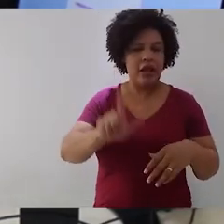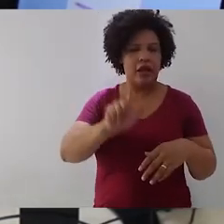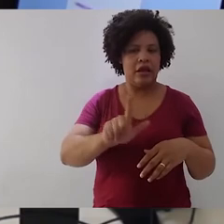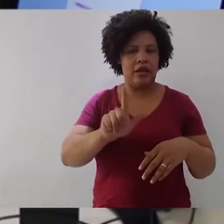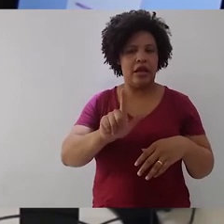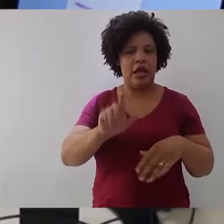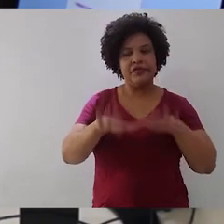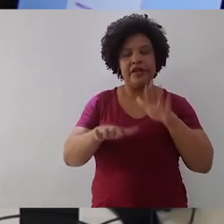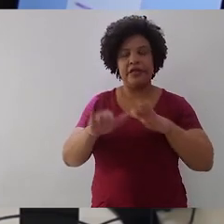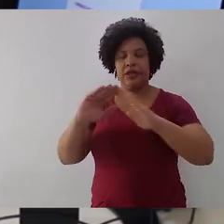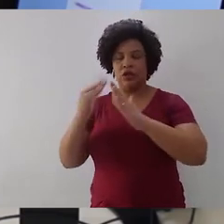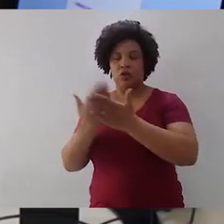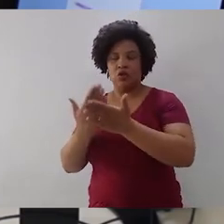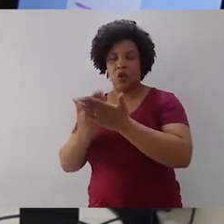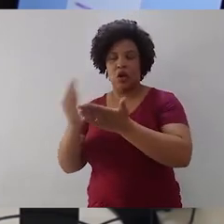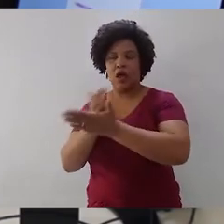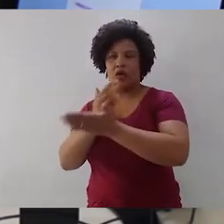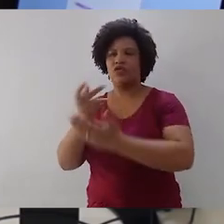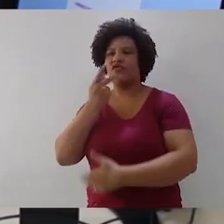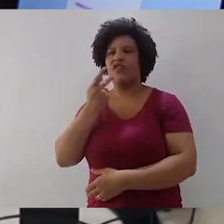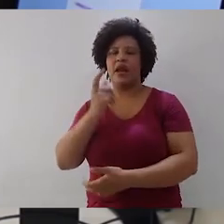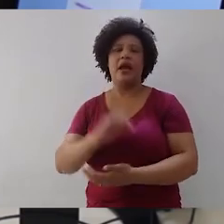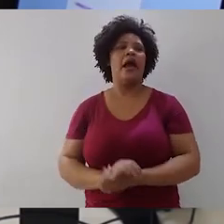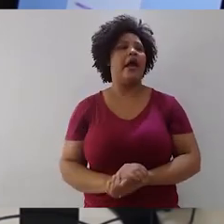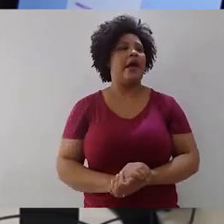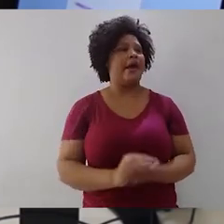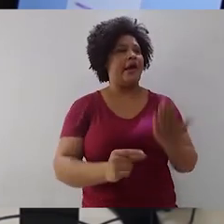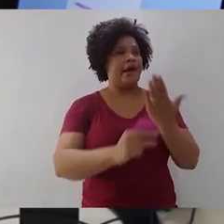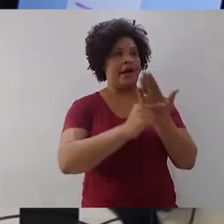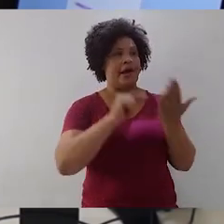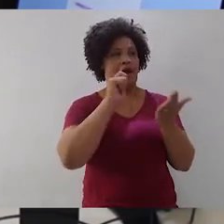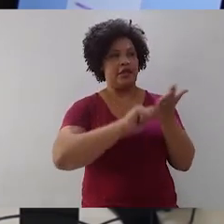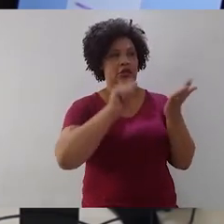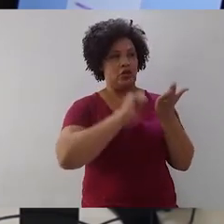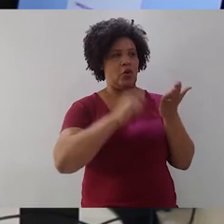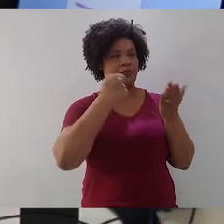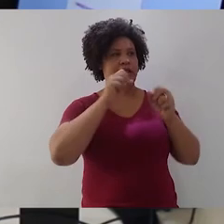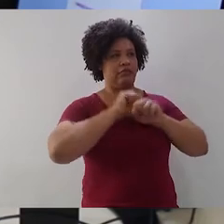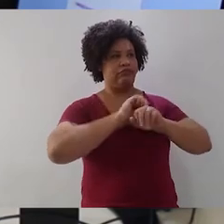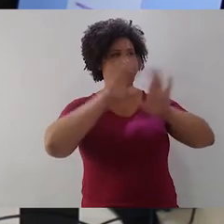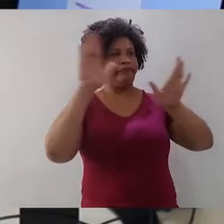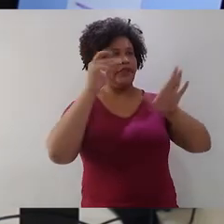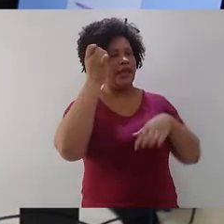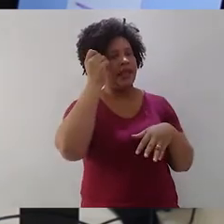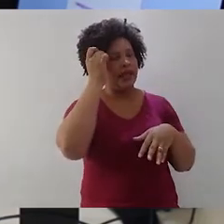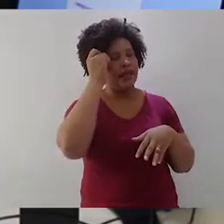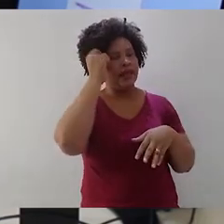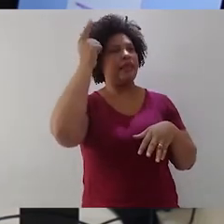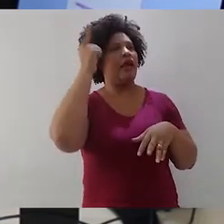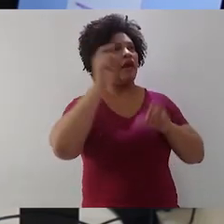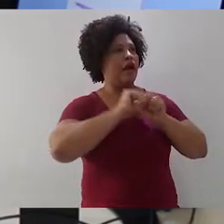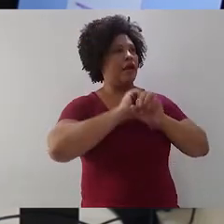comum a gente ouvir na escola, um escritor tem que ser claro, mas na verdade a clareza é uma virtude, é uma